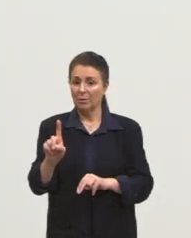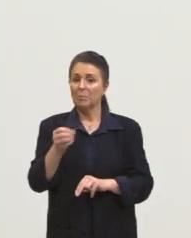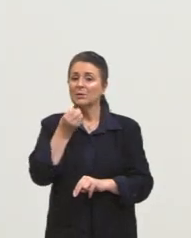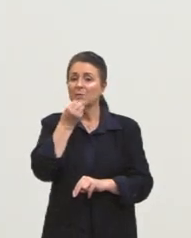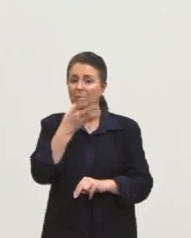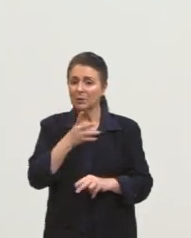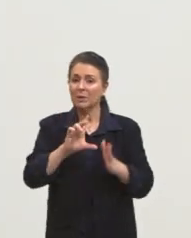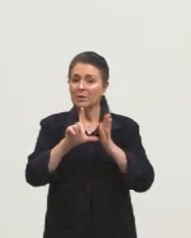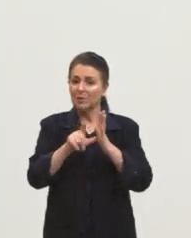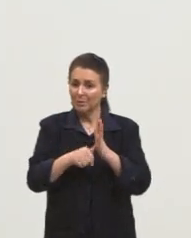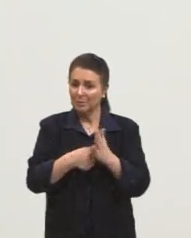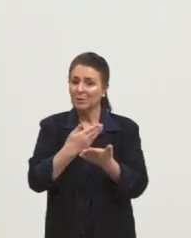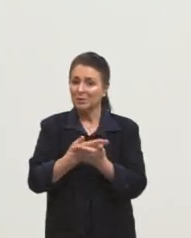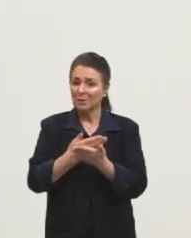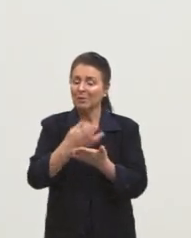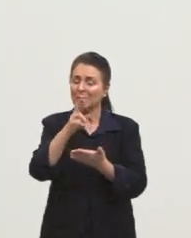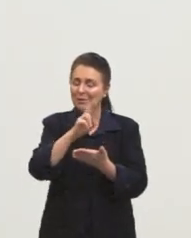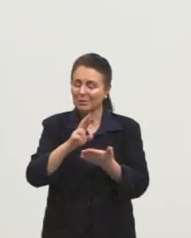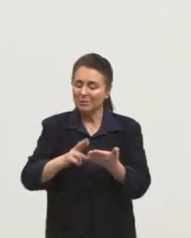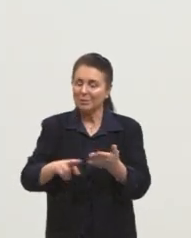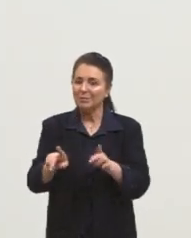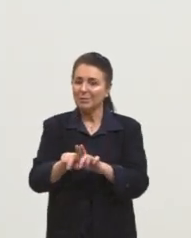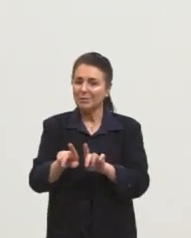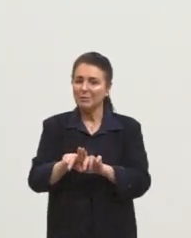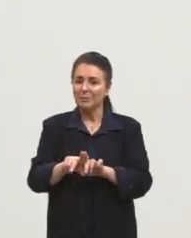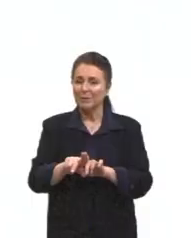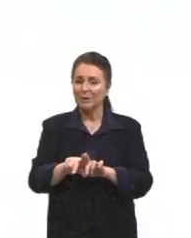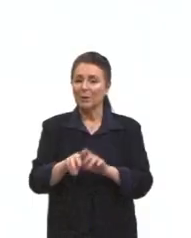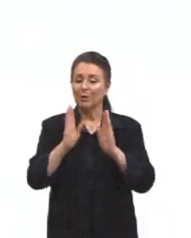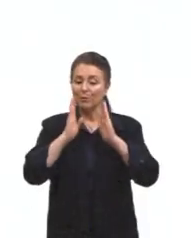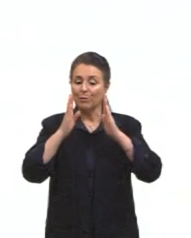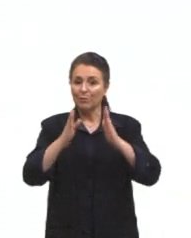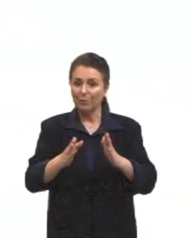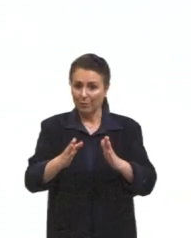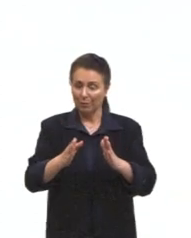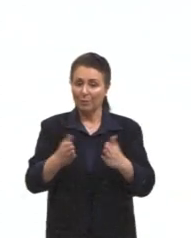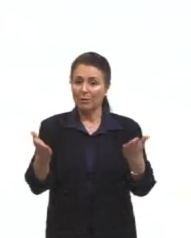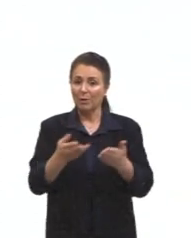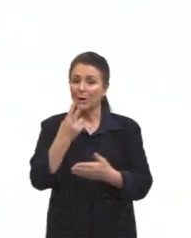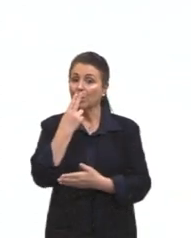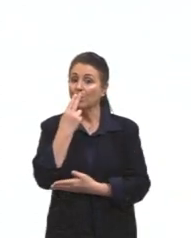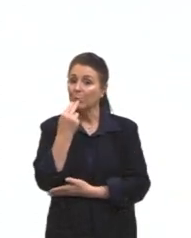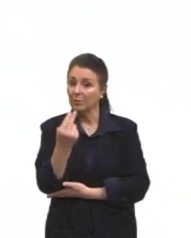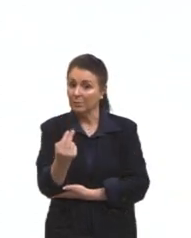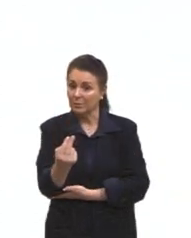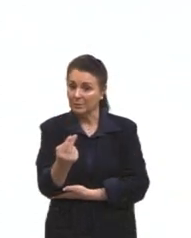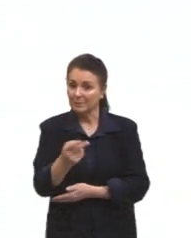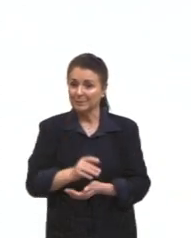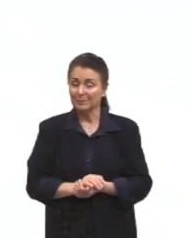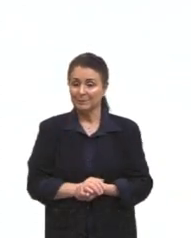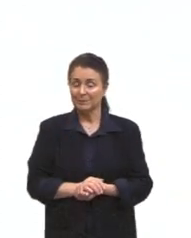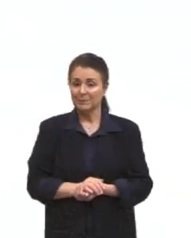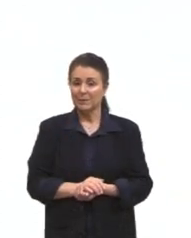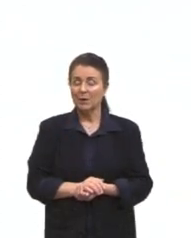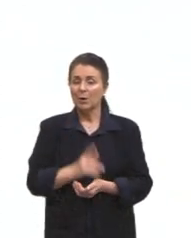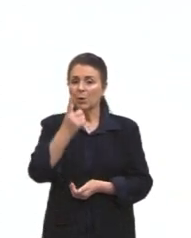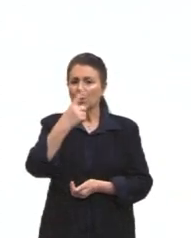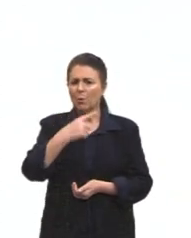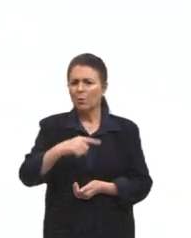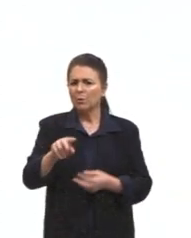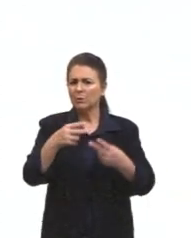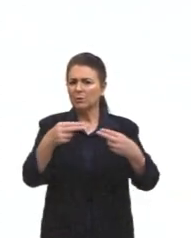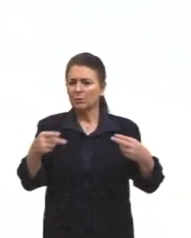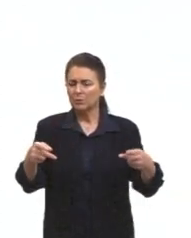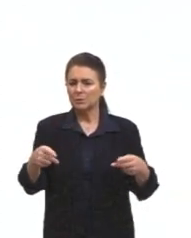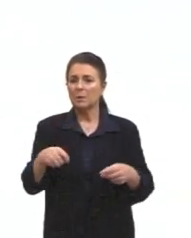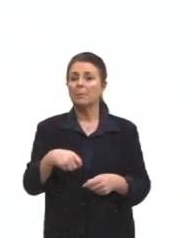com mais detalhes na aula de redação depois. Vamos focar aqui que a gente tem mais coisa com a língua inglesa. Vamos lá, então. Olha só. Outros tantos